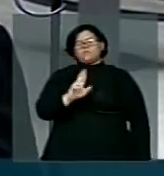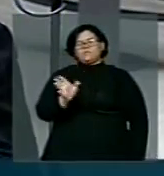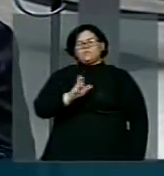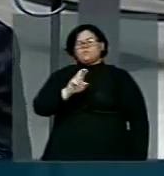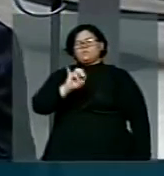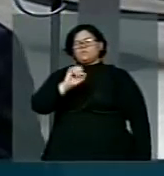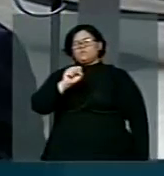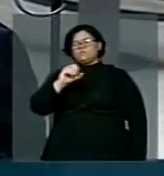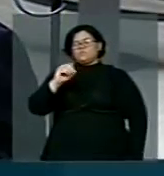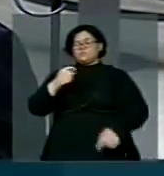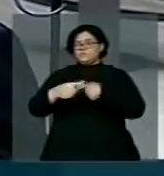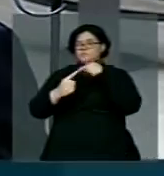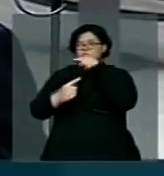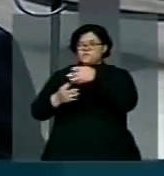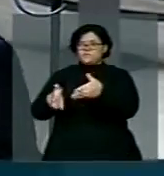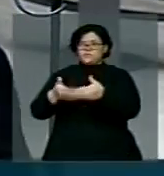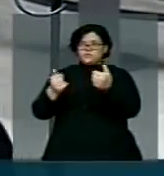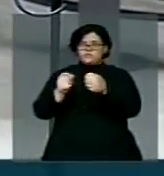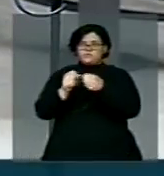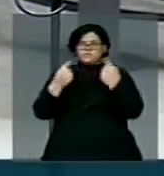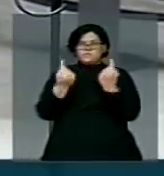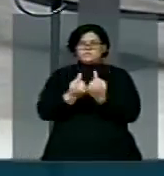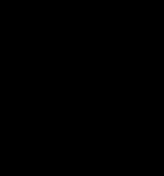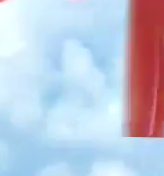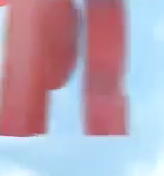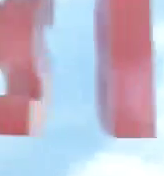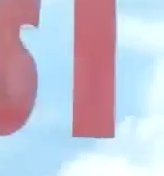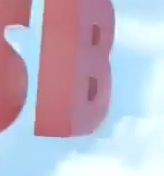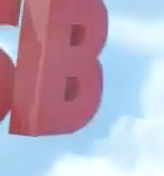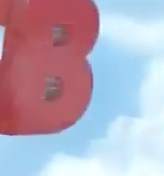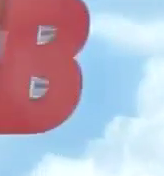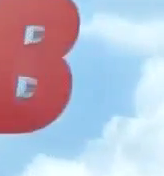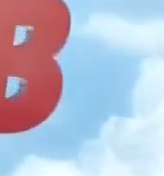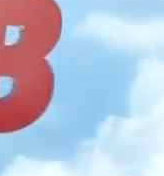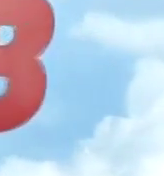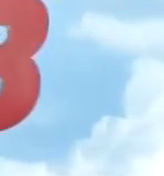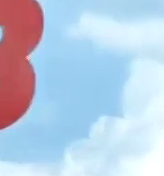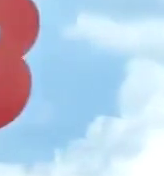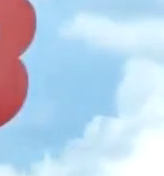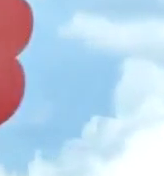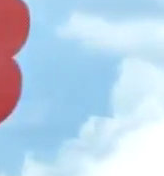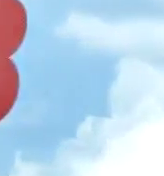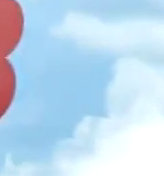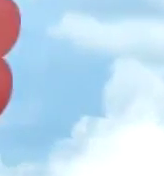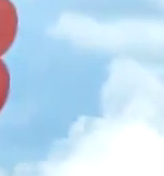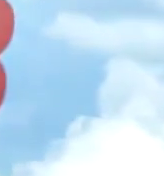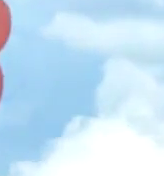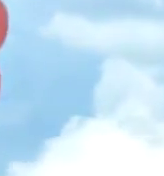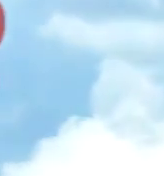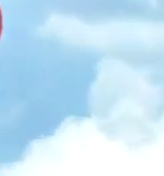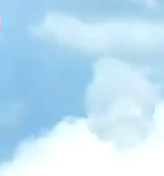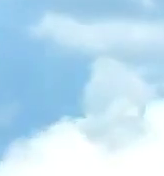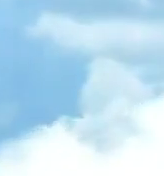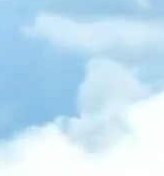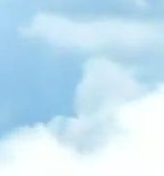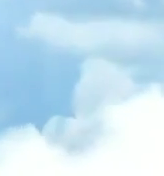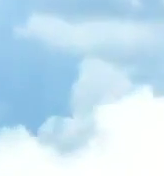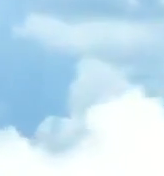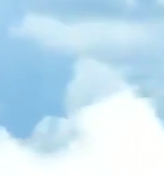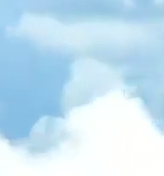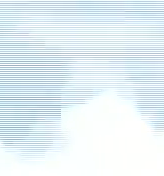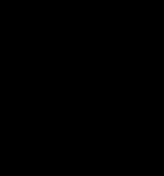sessão, e parabéns a todos. Parabéns, Jair a parabéns a todos.